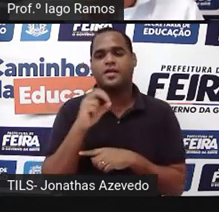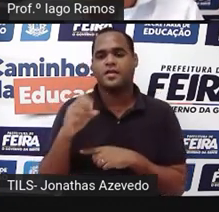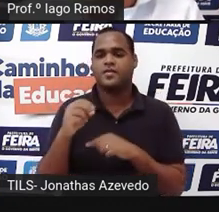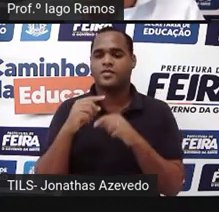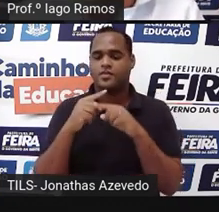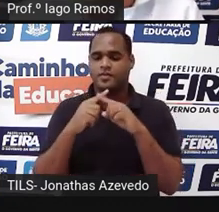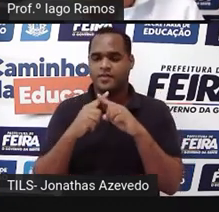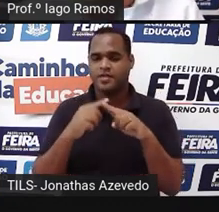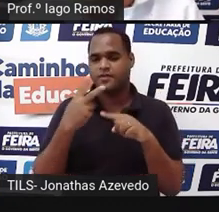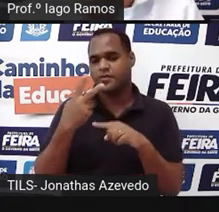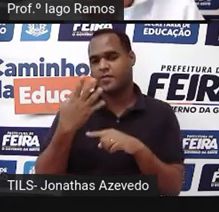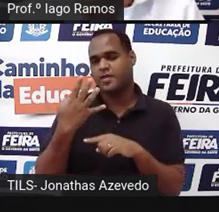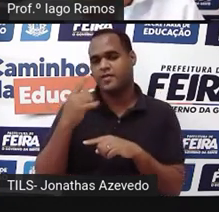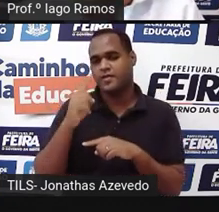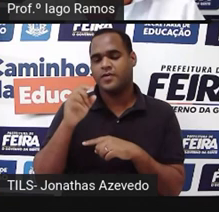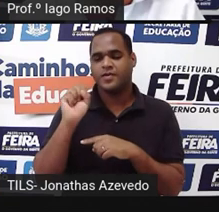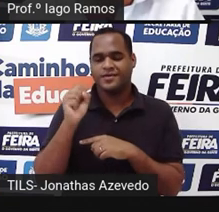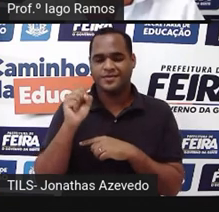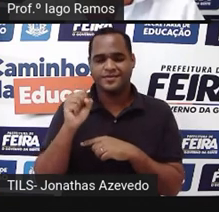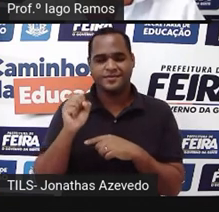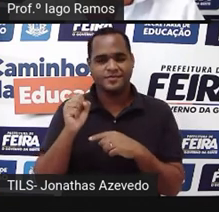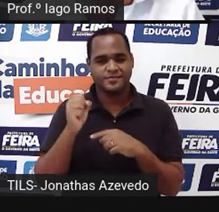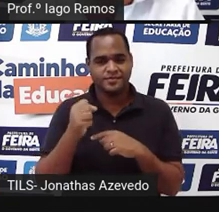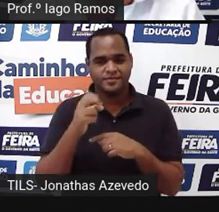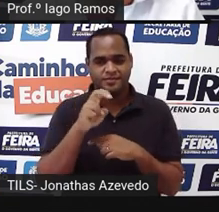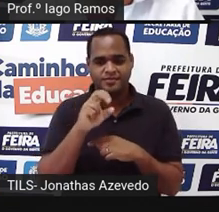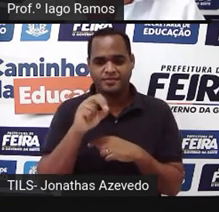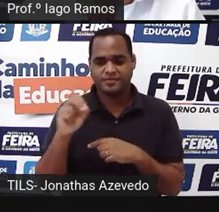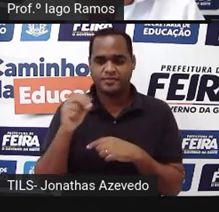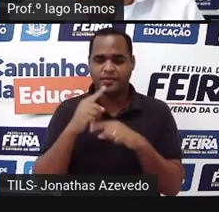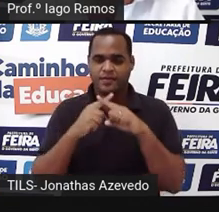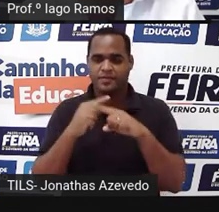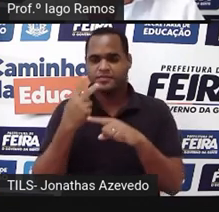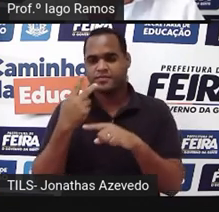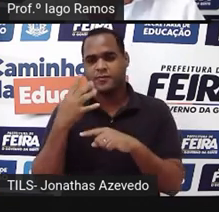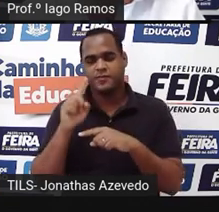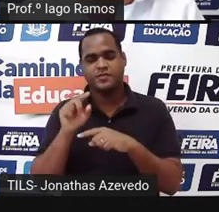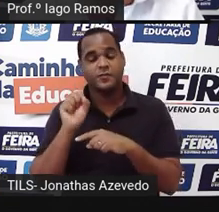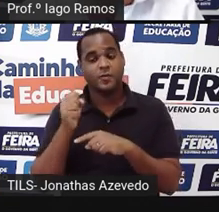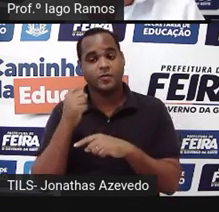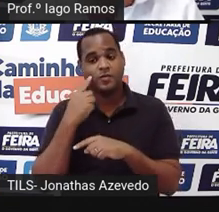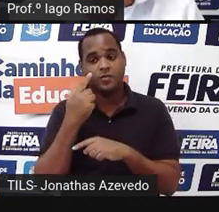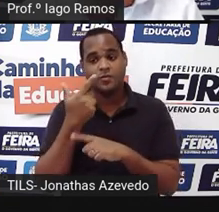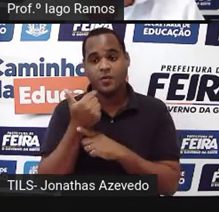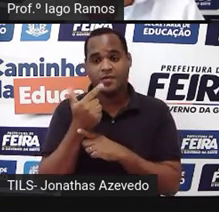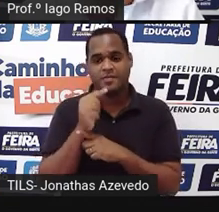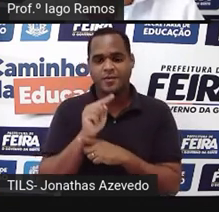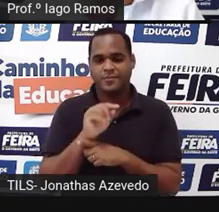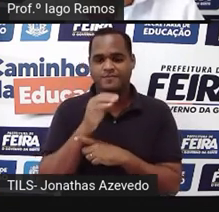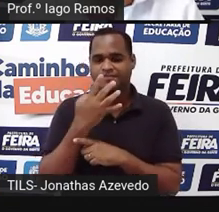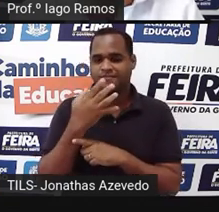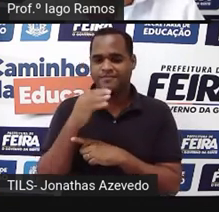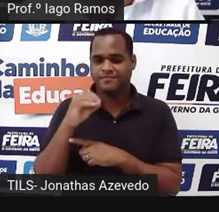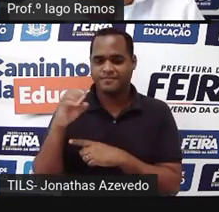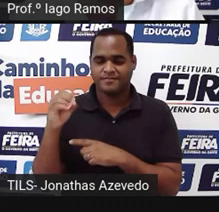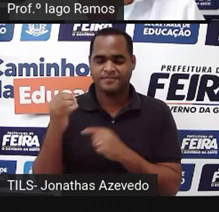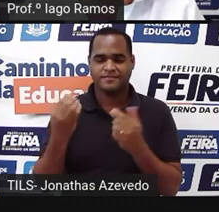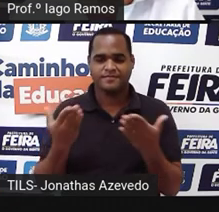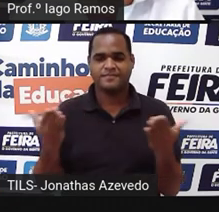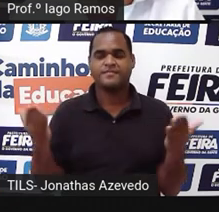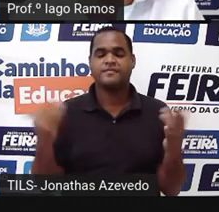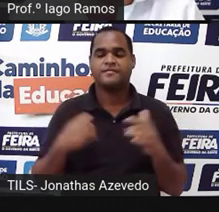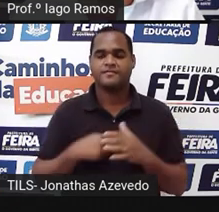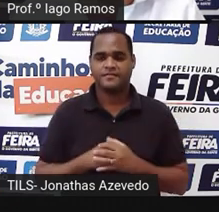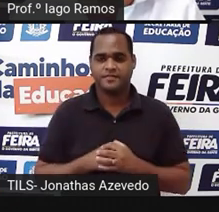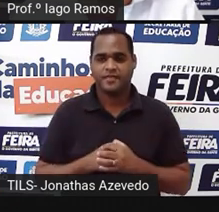vezes 24,8 500 vezes 24,8 vai dar 12.400 mais